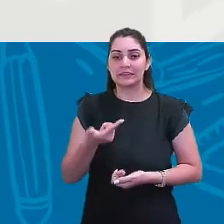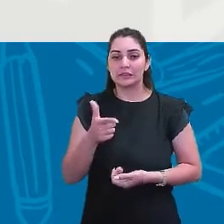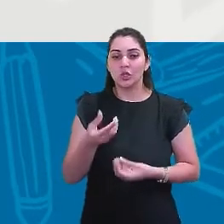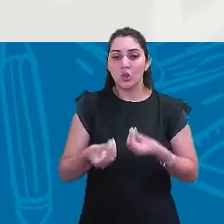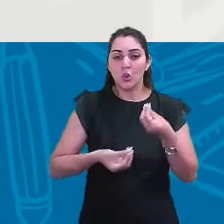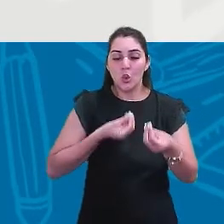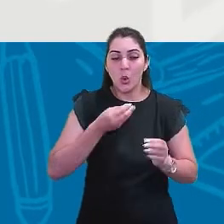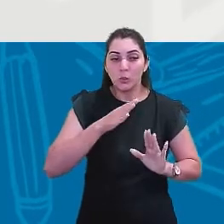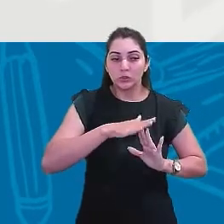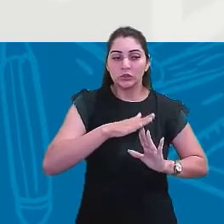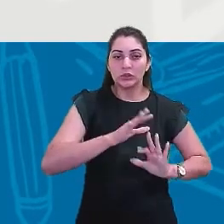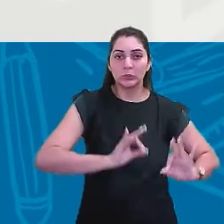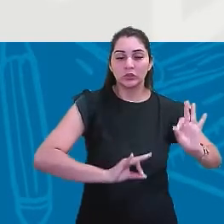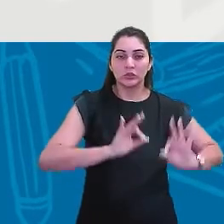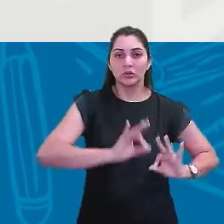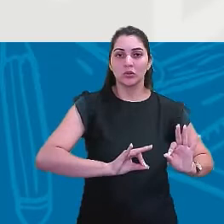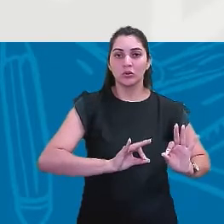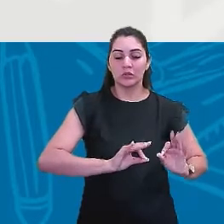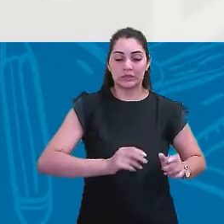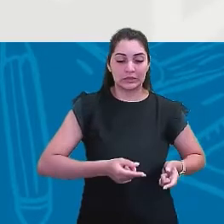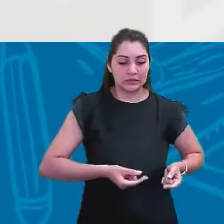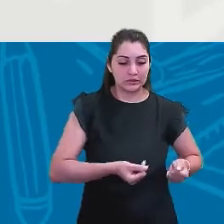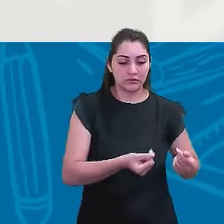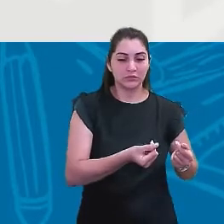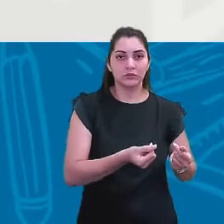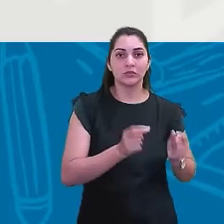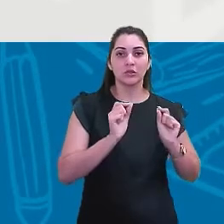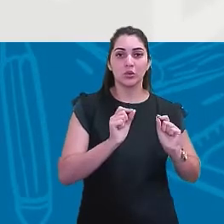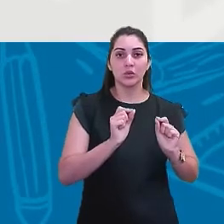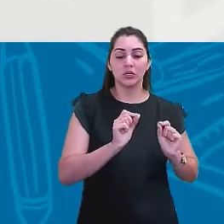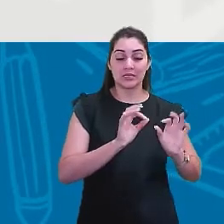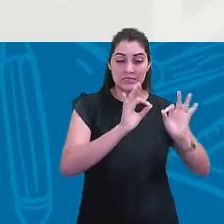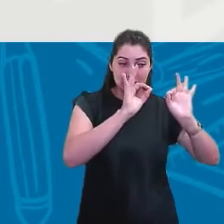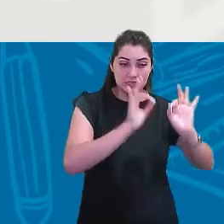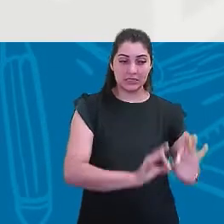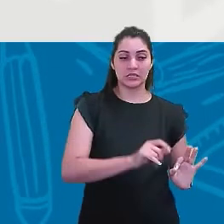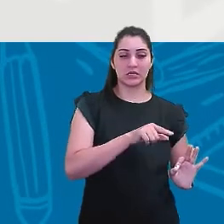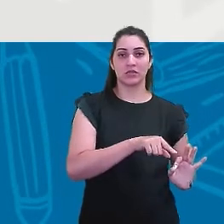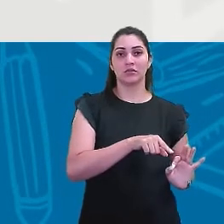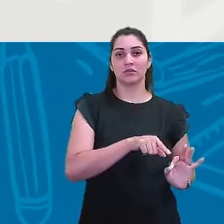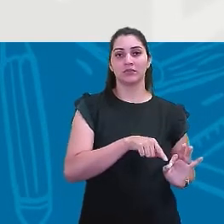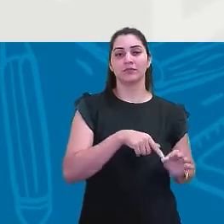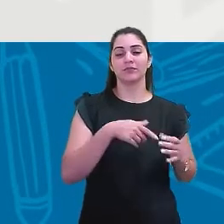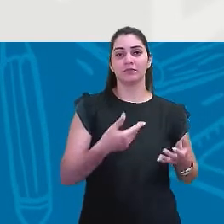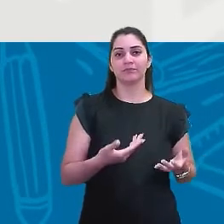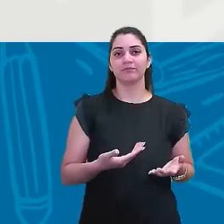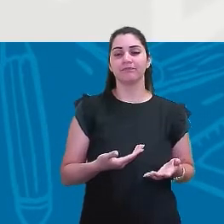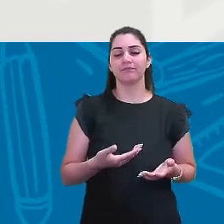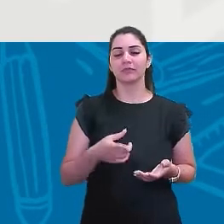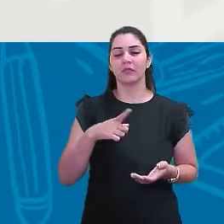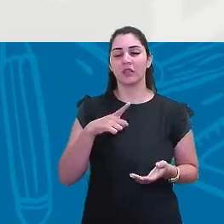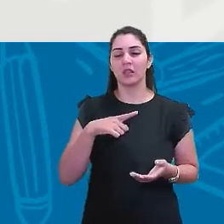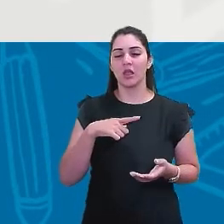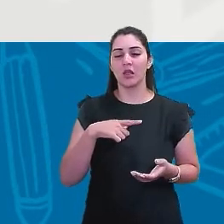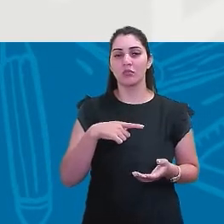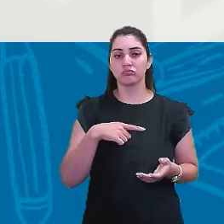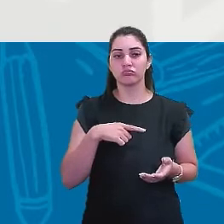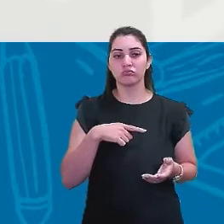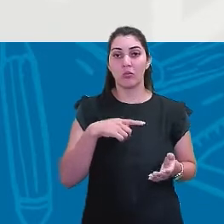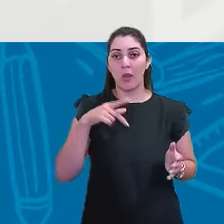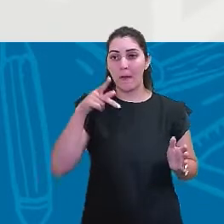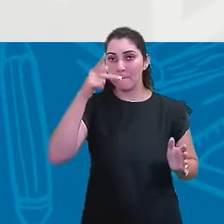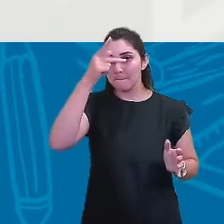de se organizar, não se investiu adequadamente. E aí, há um acúmulo de pessoas, né? A